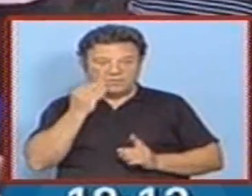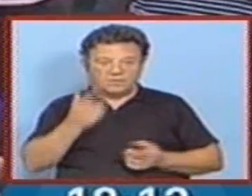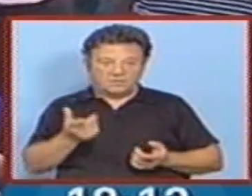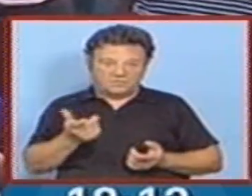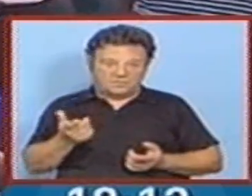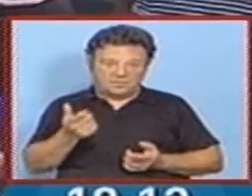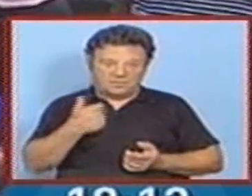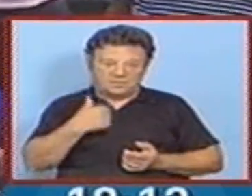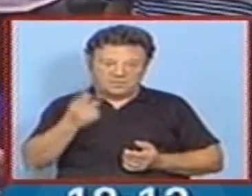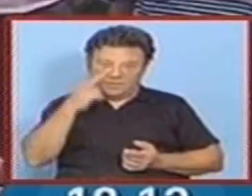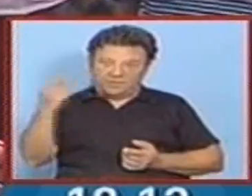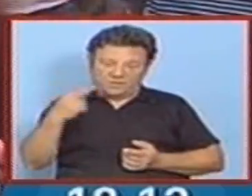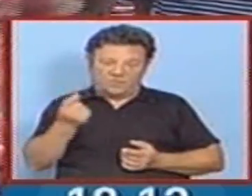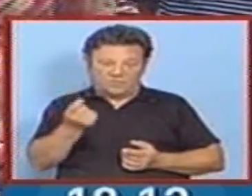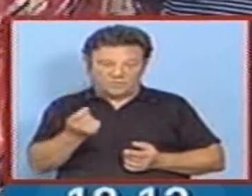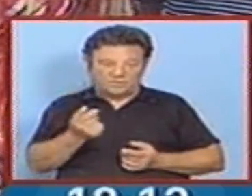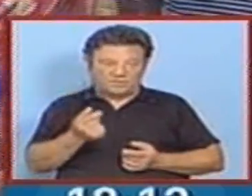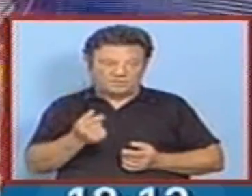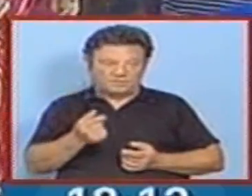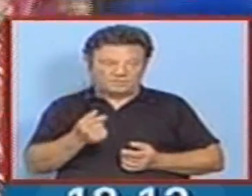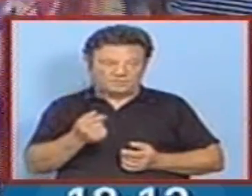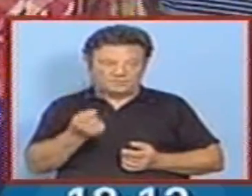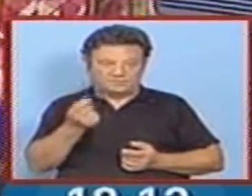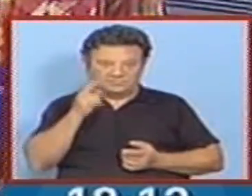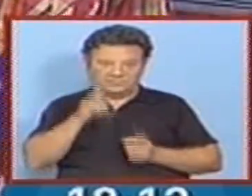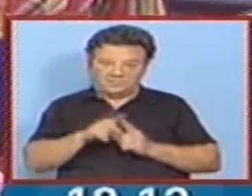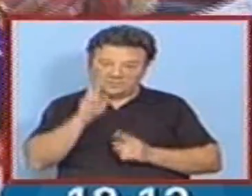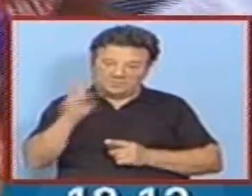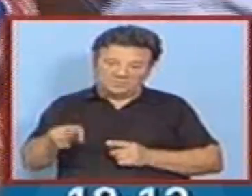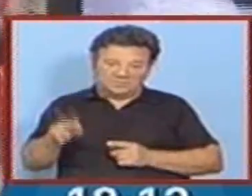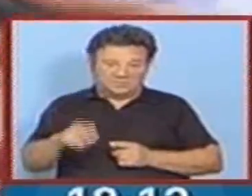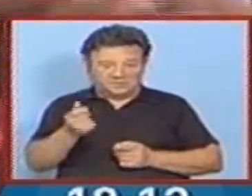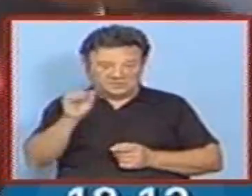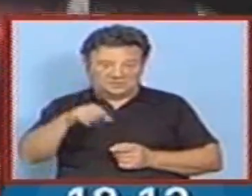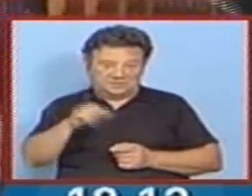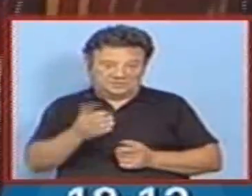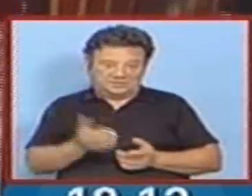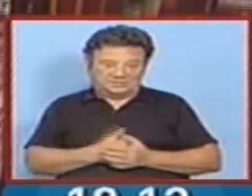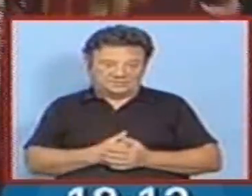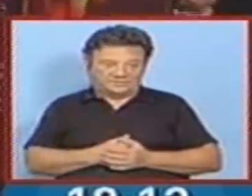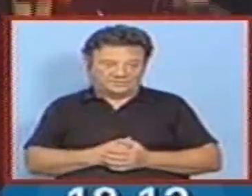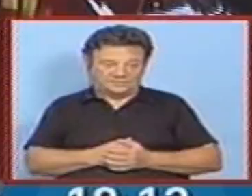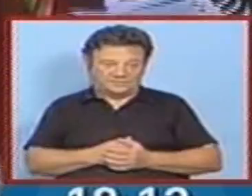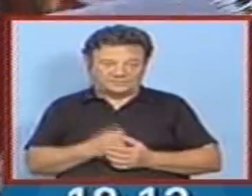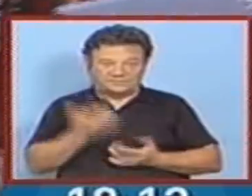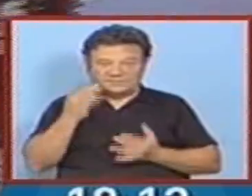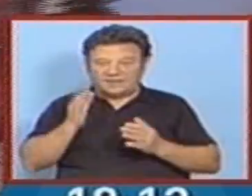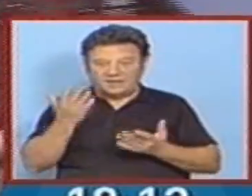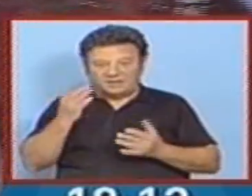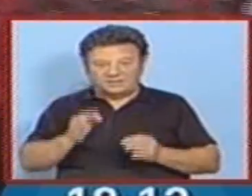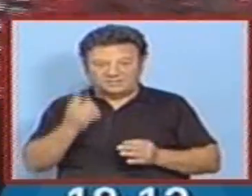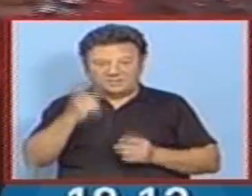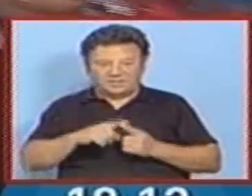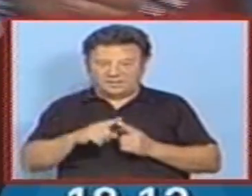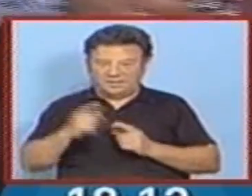Ai, olharam para mim um bocadinho... Do lado. Do lado, foi, foi. Quer dizer, havia sempre